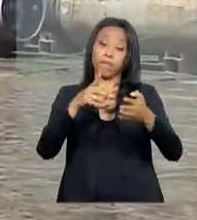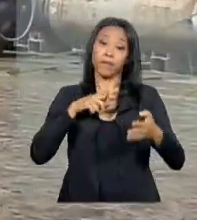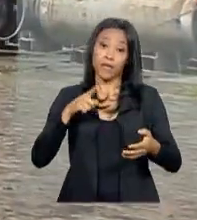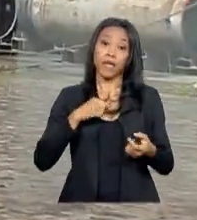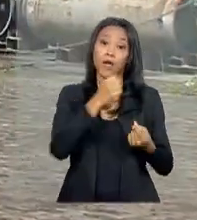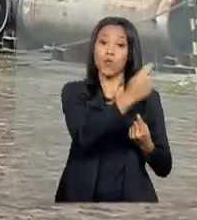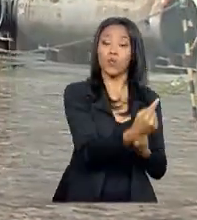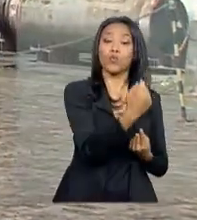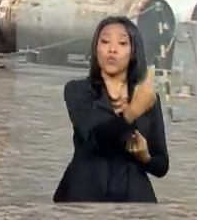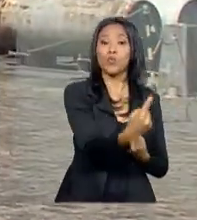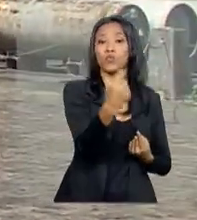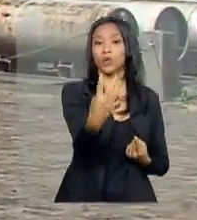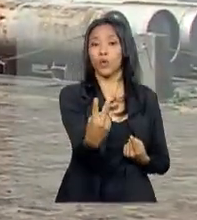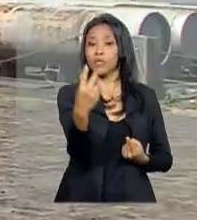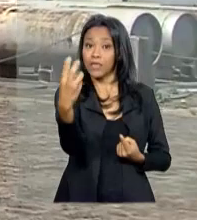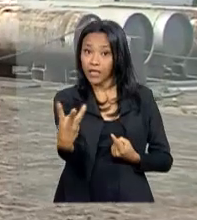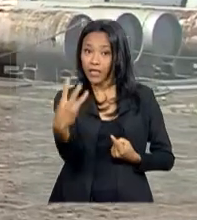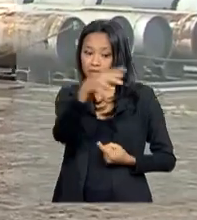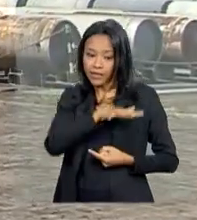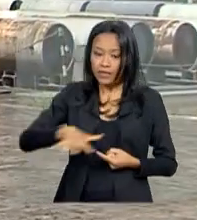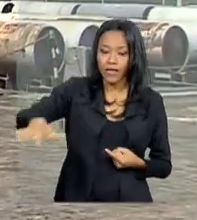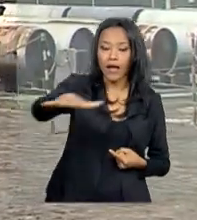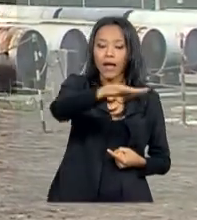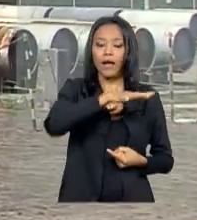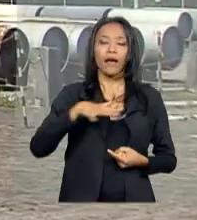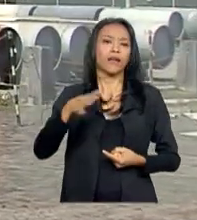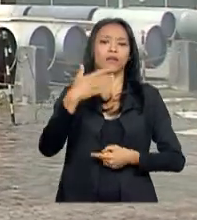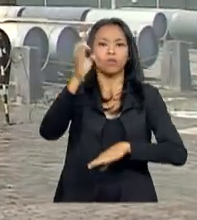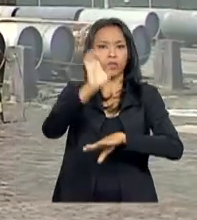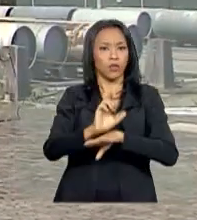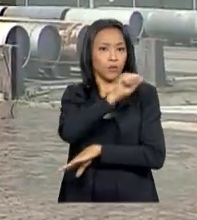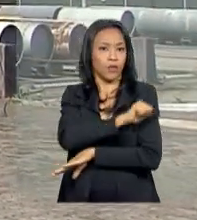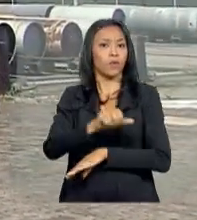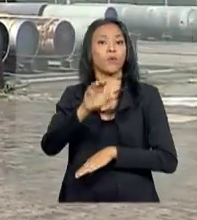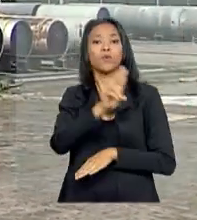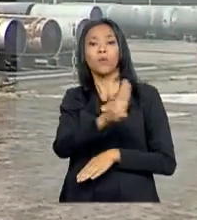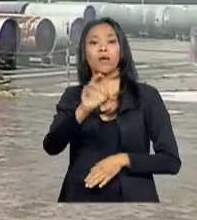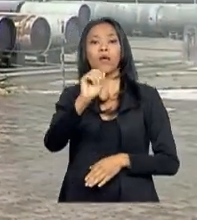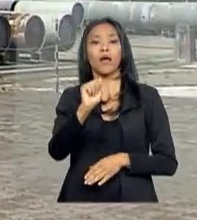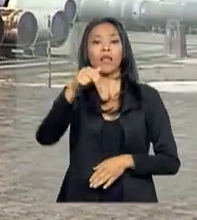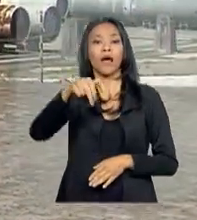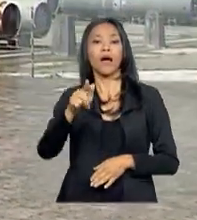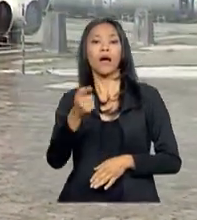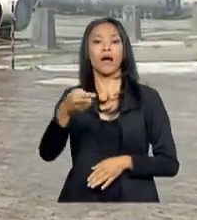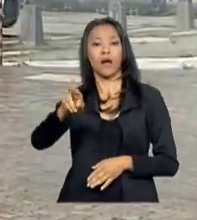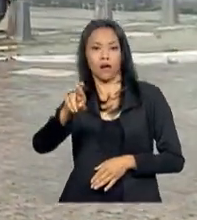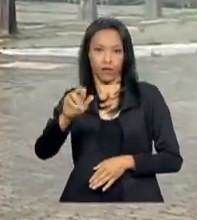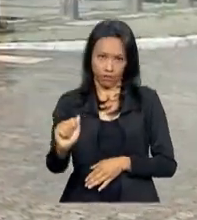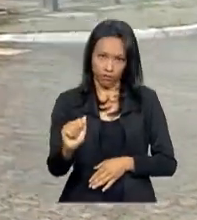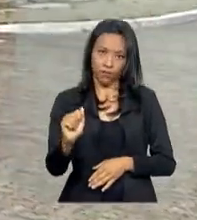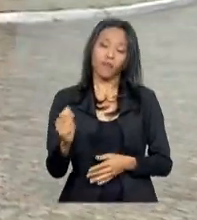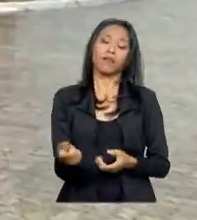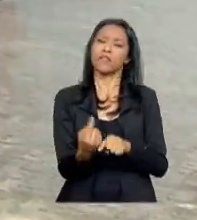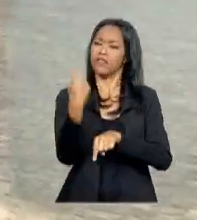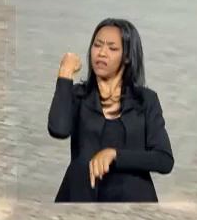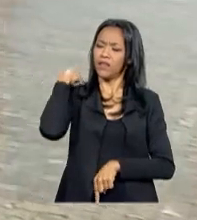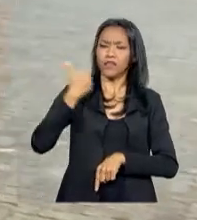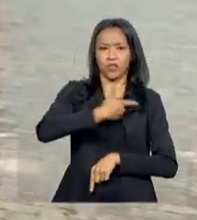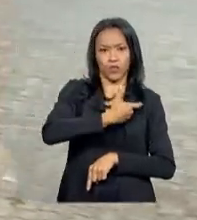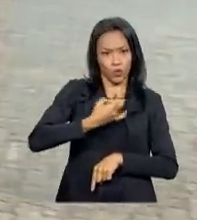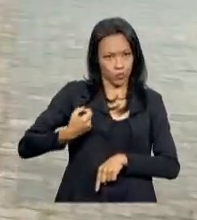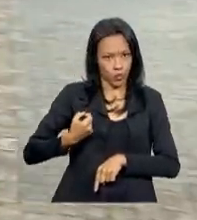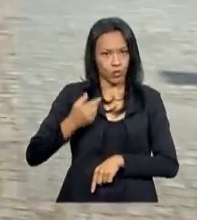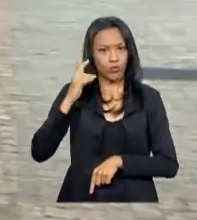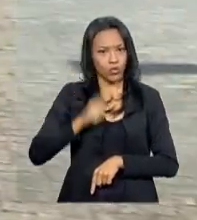1, 2 e 3, atingindo uma escala comercialmente sustentável de produção. Desde o ano 2000, foram